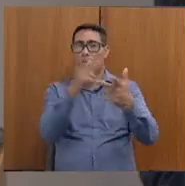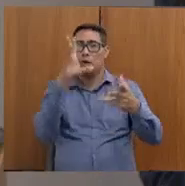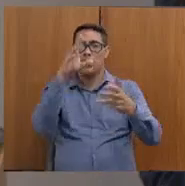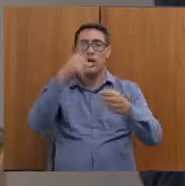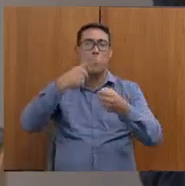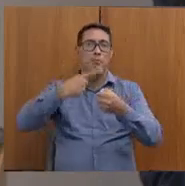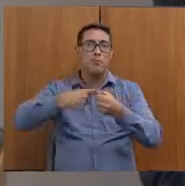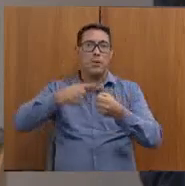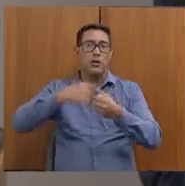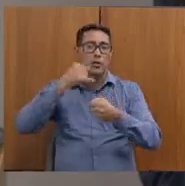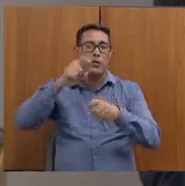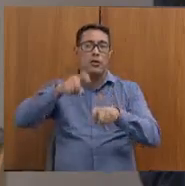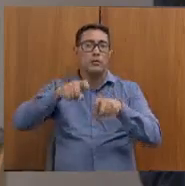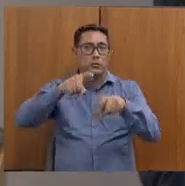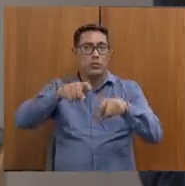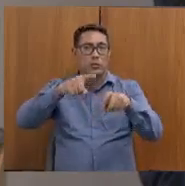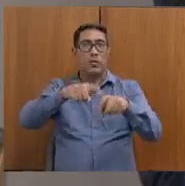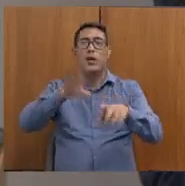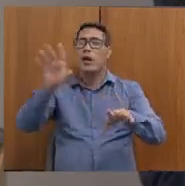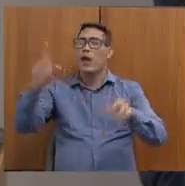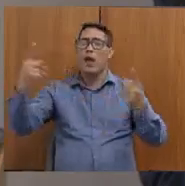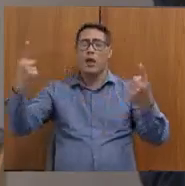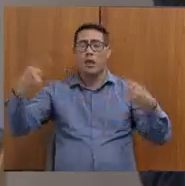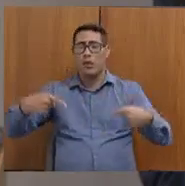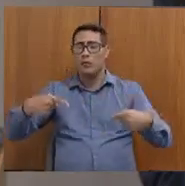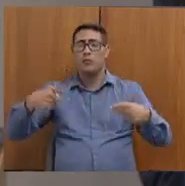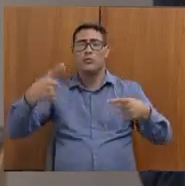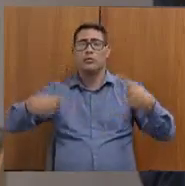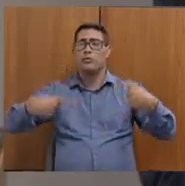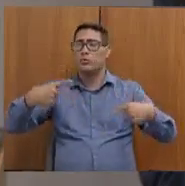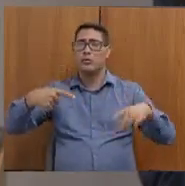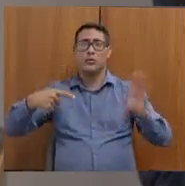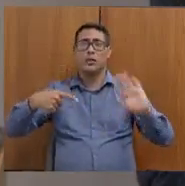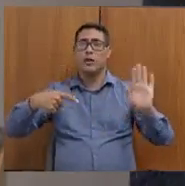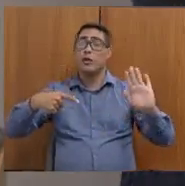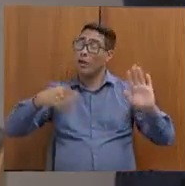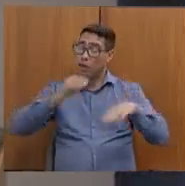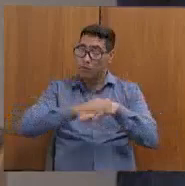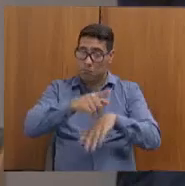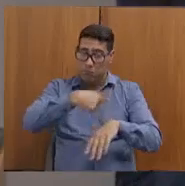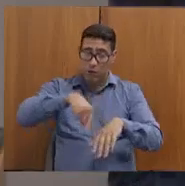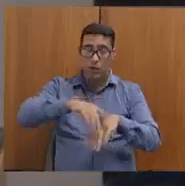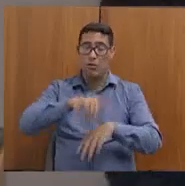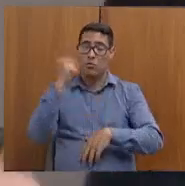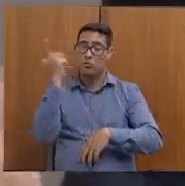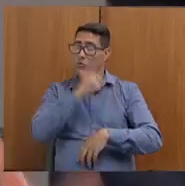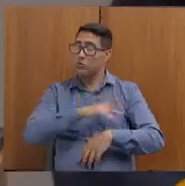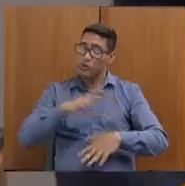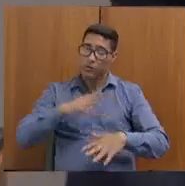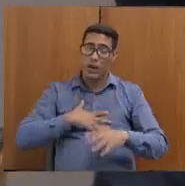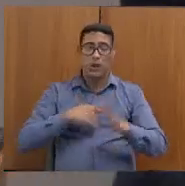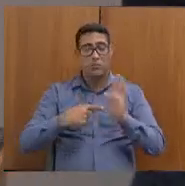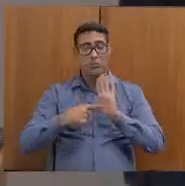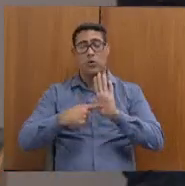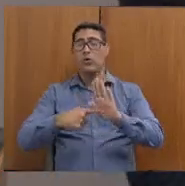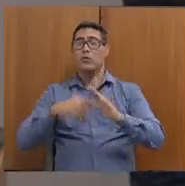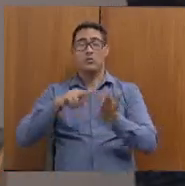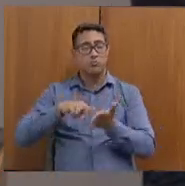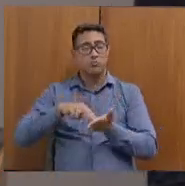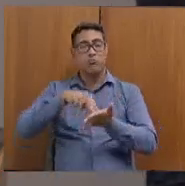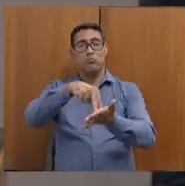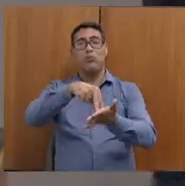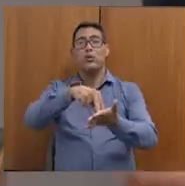desporto. Mais do que uma disputa, é um exemplo de superação. Então, eu convido todos vocês, e nós